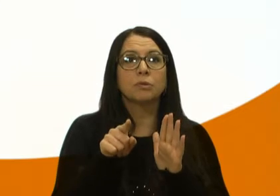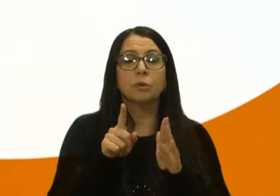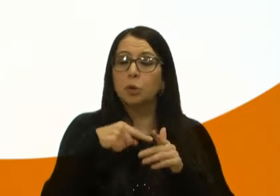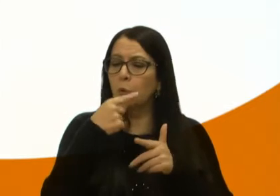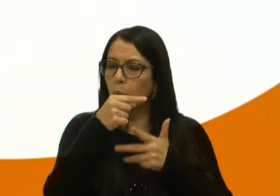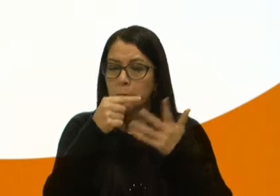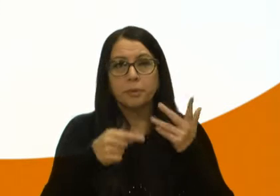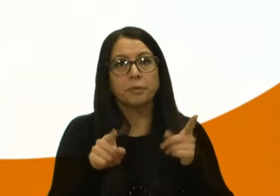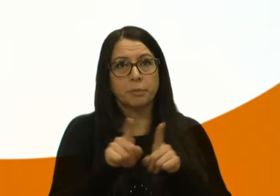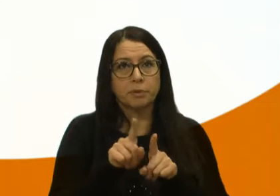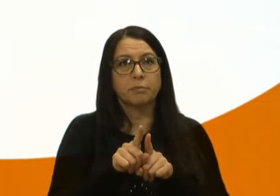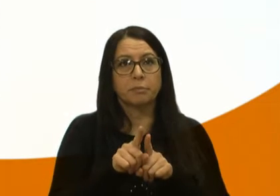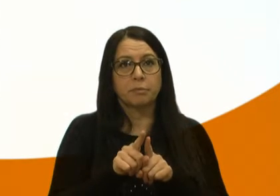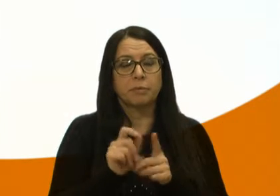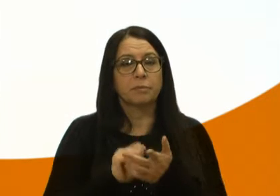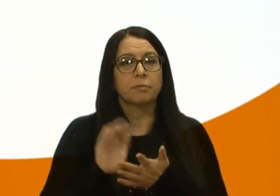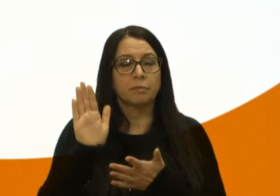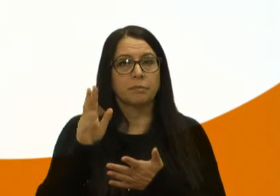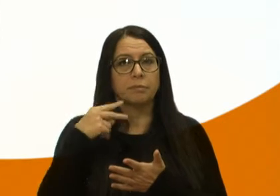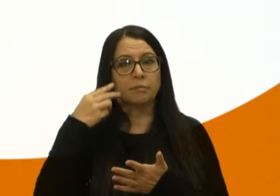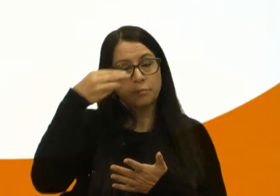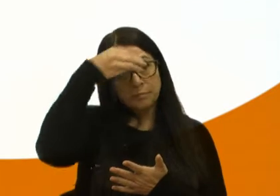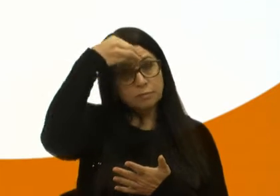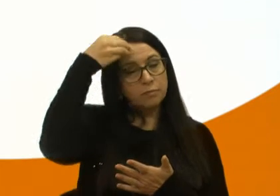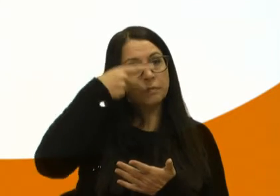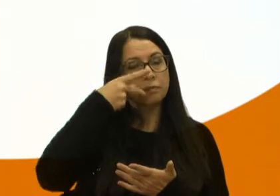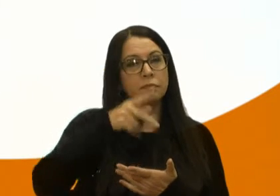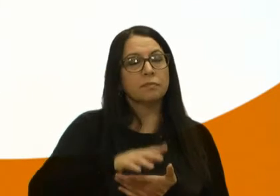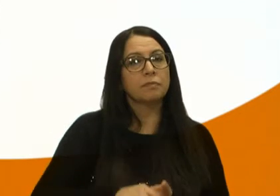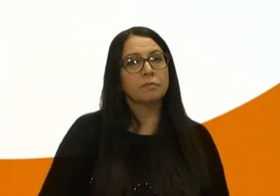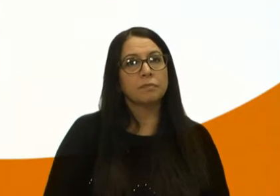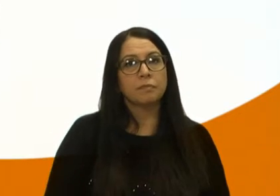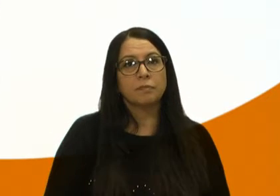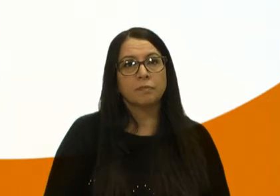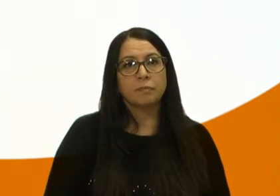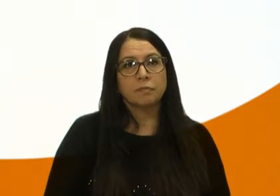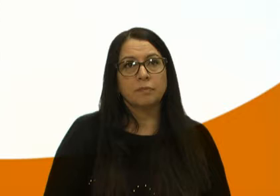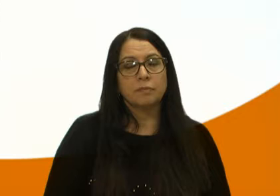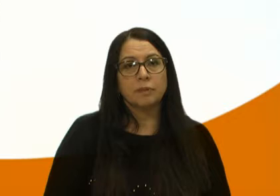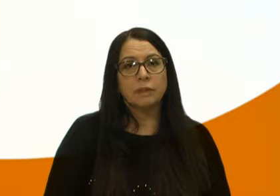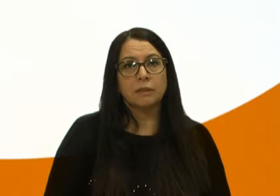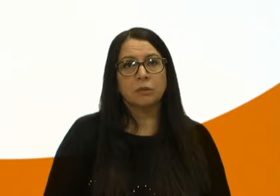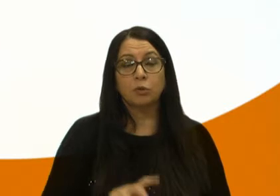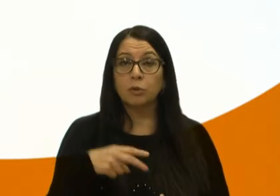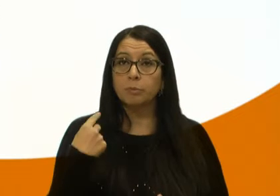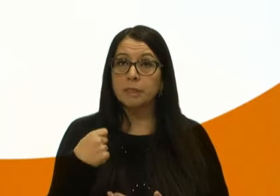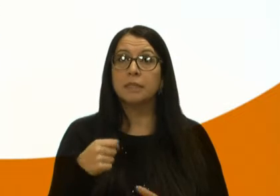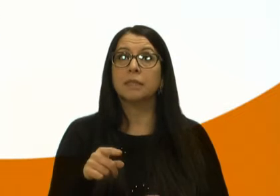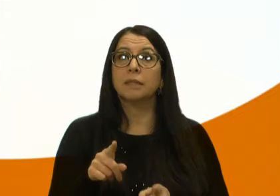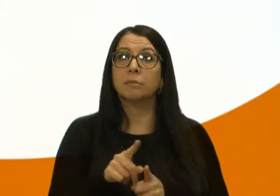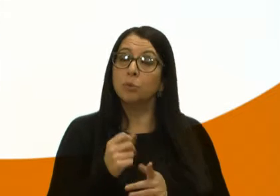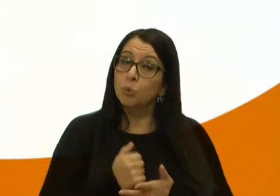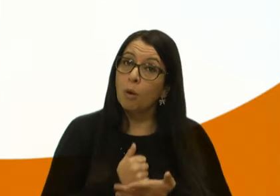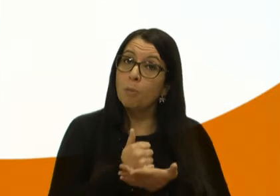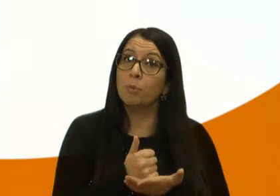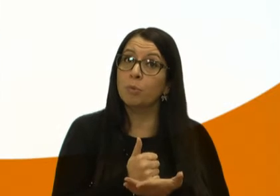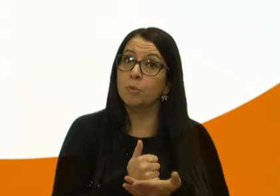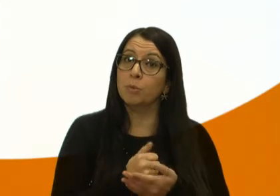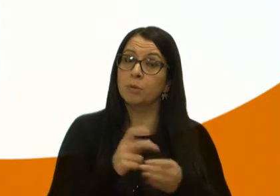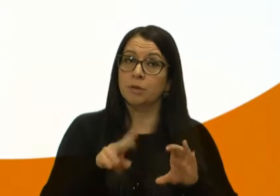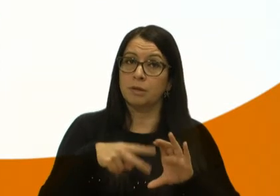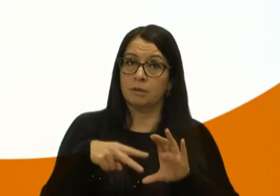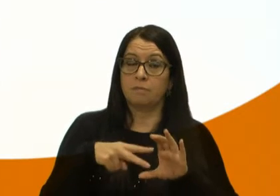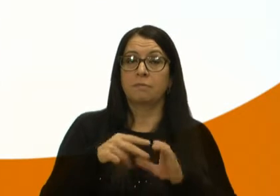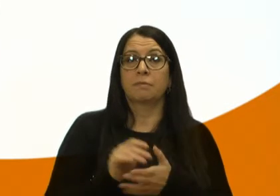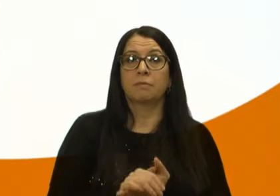outras, depois eu cedo seu a parte, Kiko, para você falar um pouquinho também a respeito. E nós precisamos, então, do apoio da Câmara de